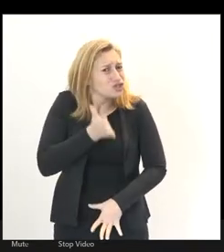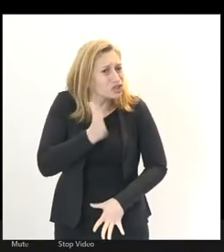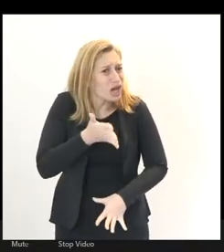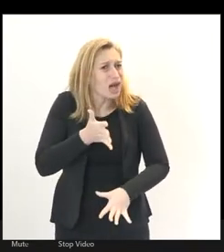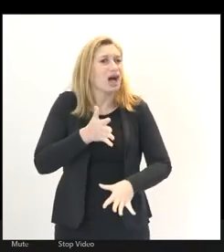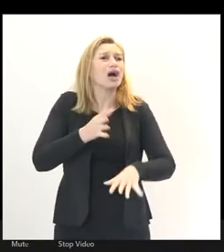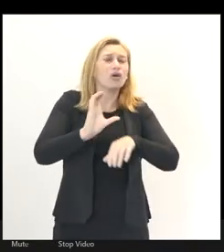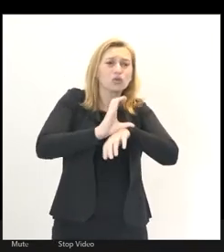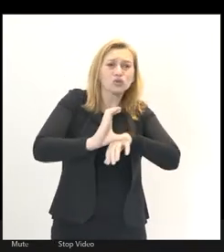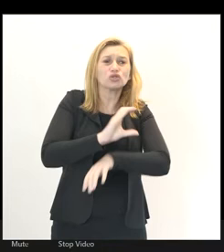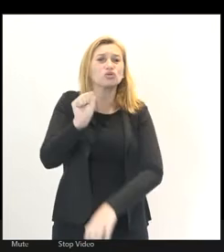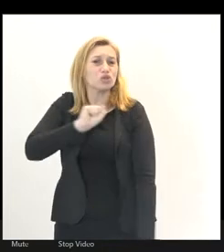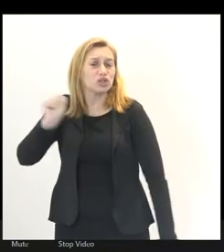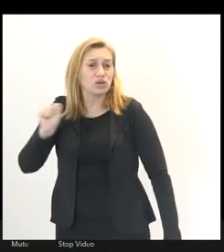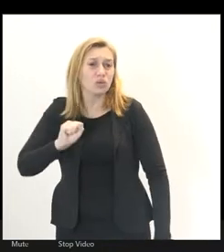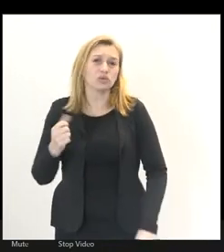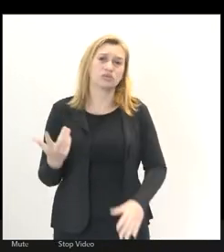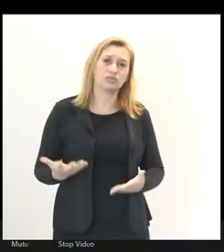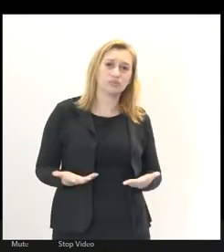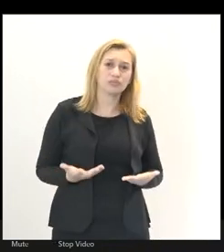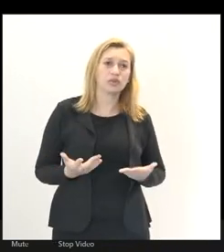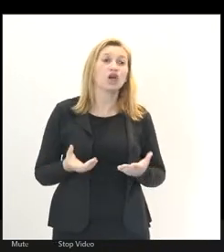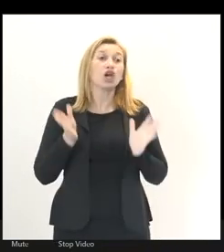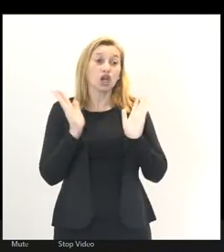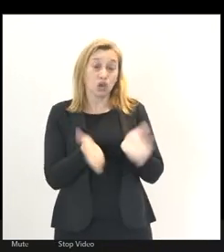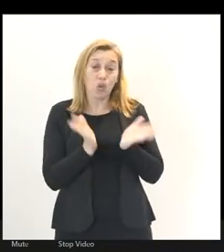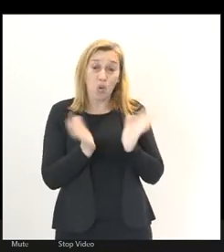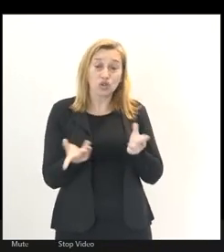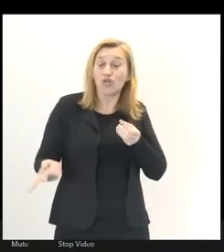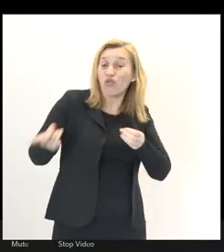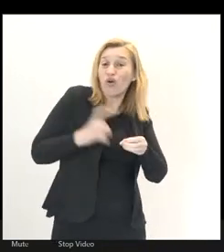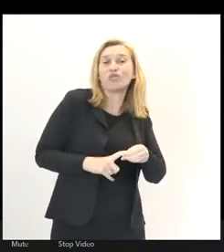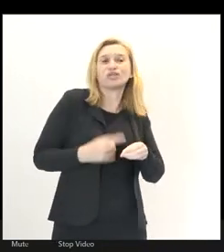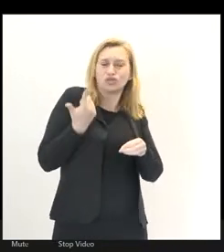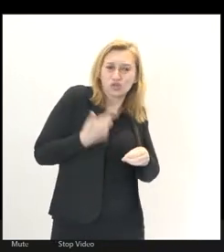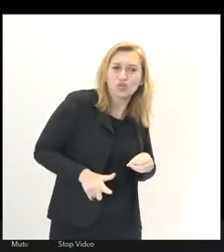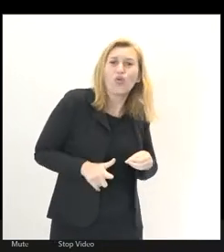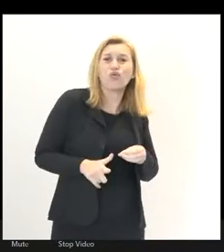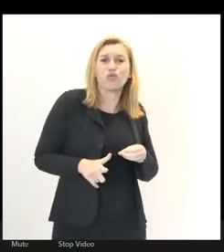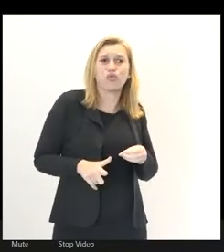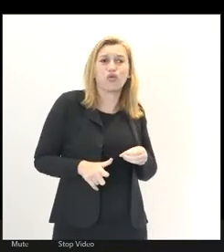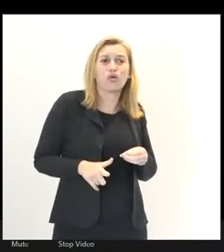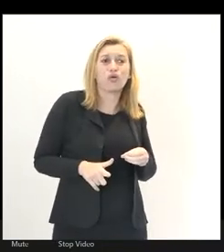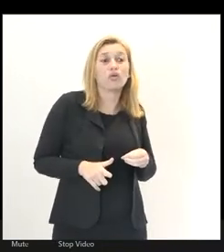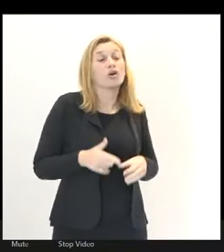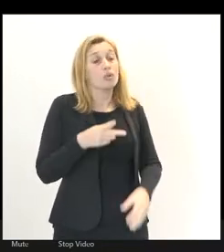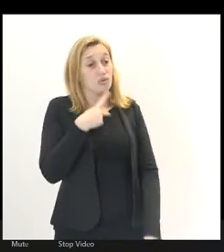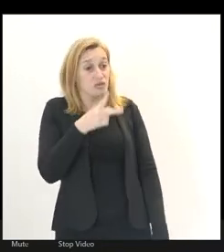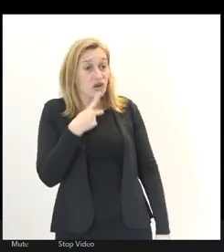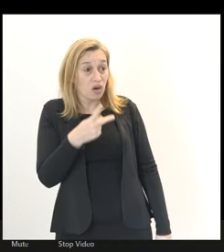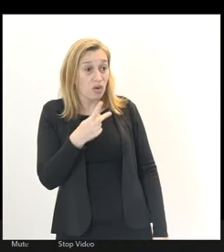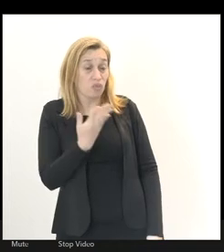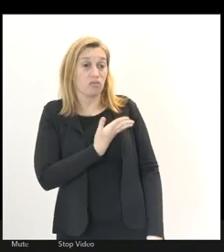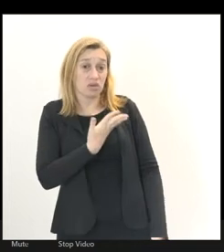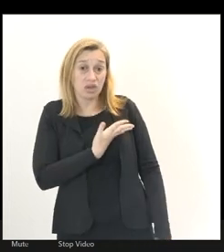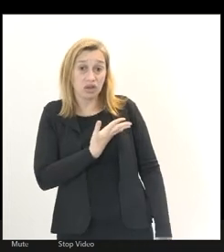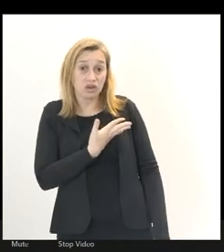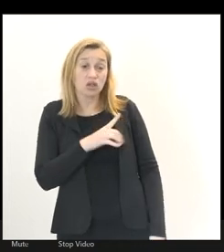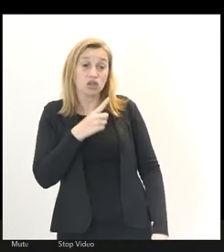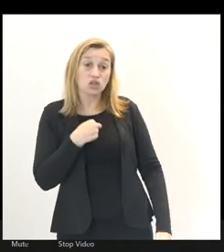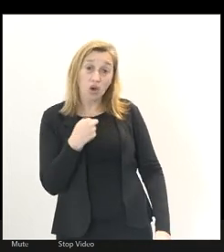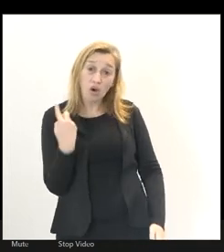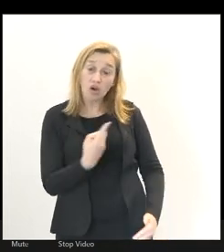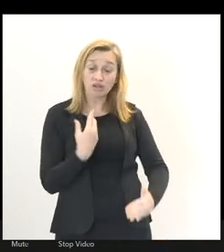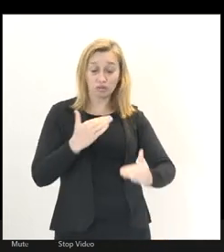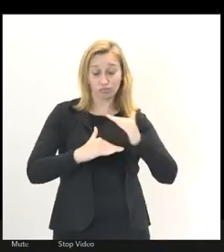Constituição de 88 e que hoje volta à tona. Como bem disse o camarada, estamos retroagindo